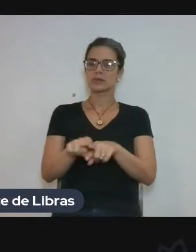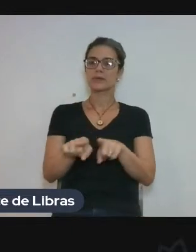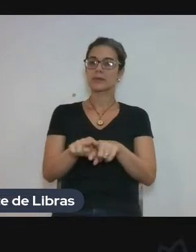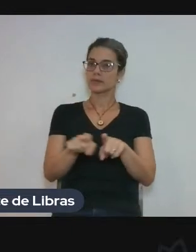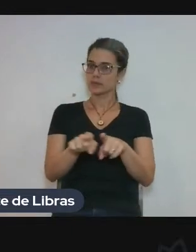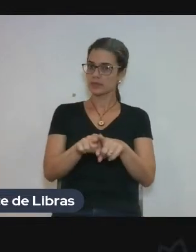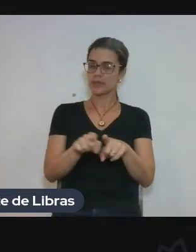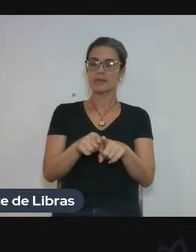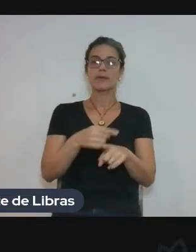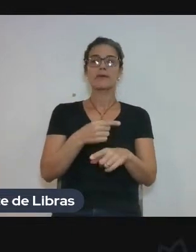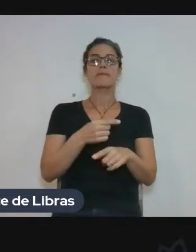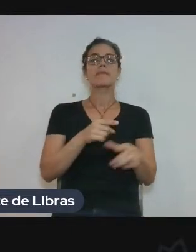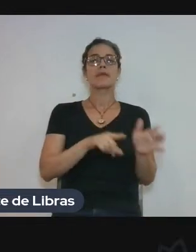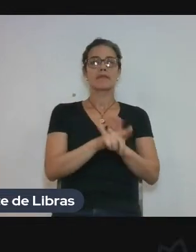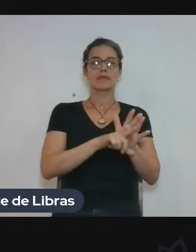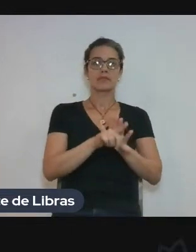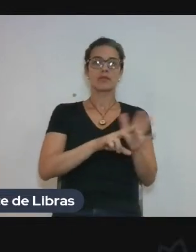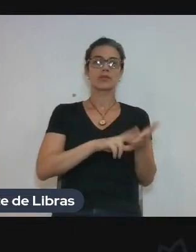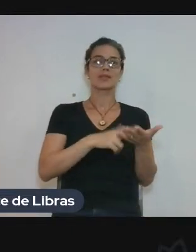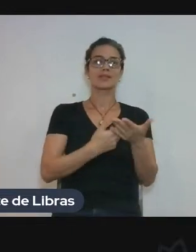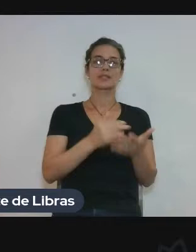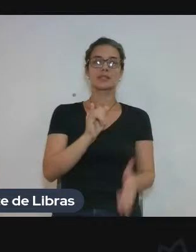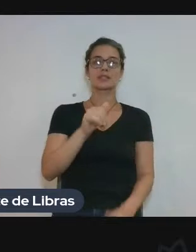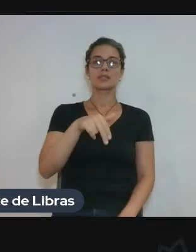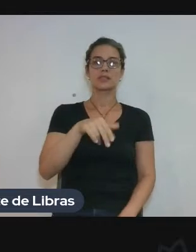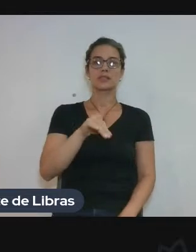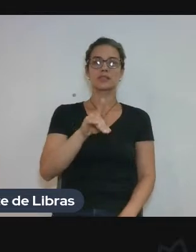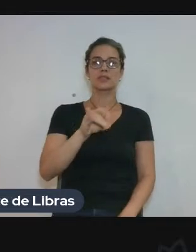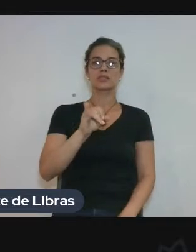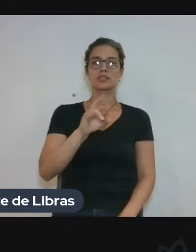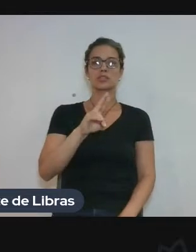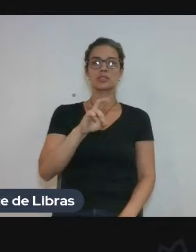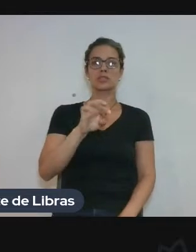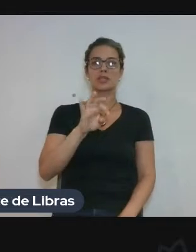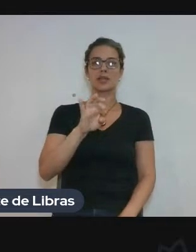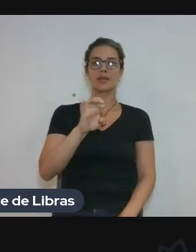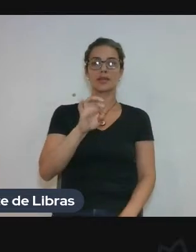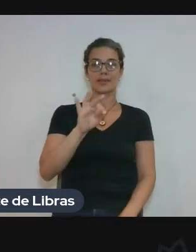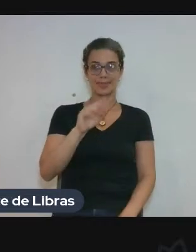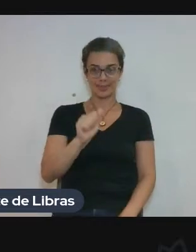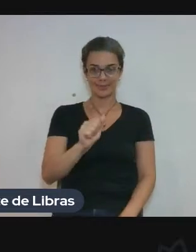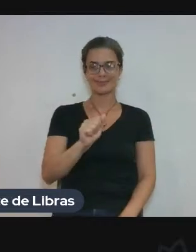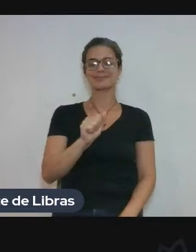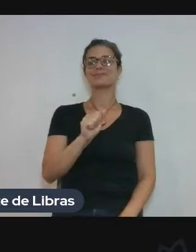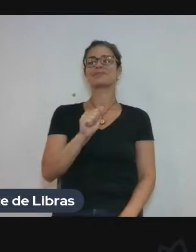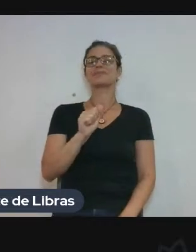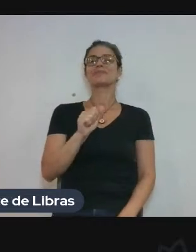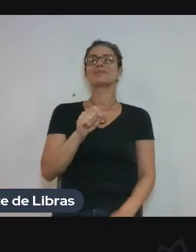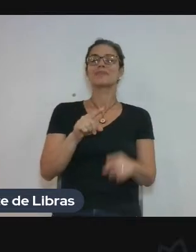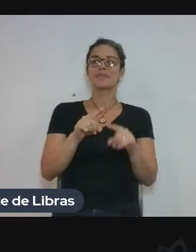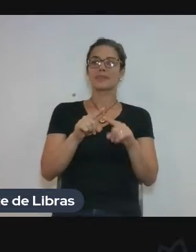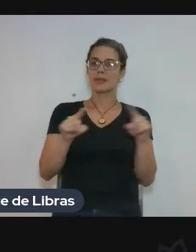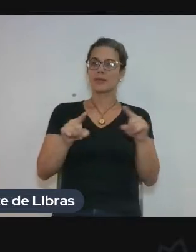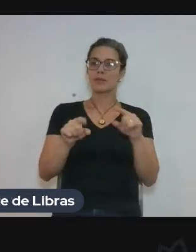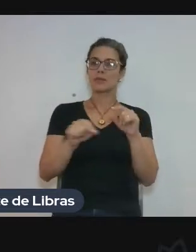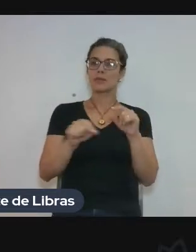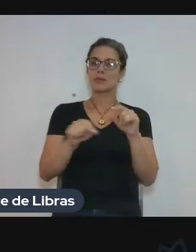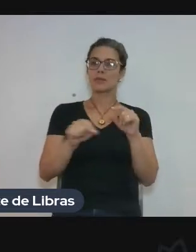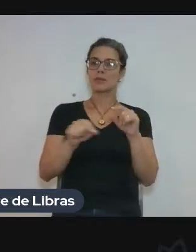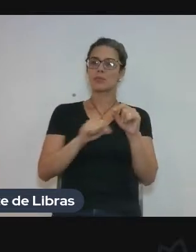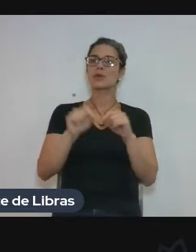tradução indireta, não no caso... Quer dizer, a sua pesquisa não é exatamente sobre a tradução indireta, né? Mas é de uma tradução que visa substituir.